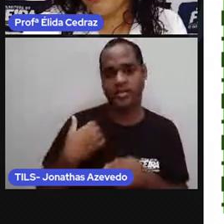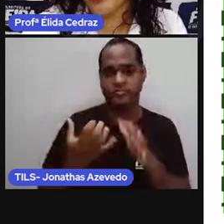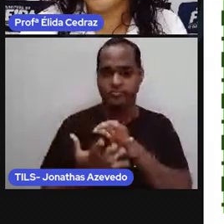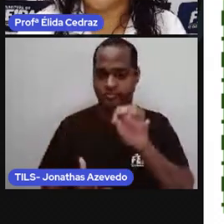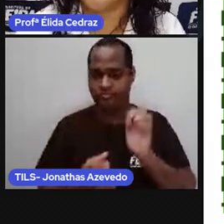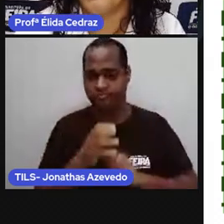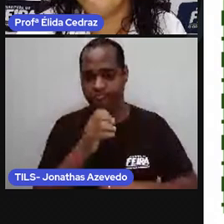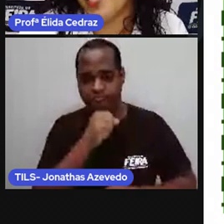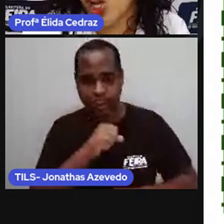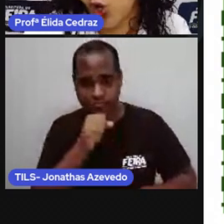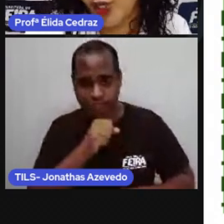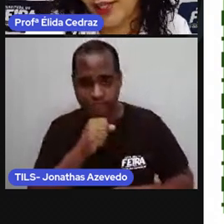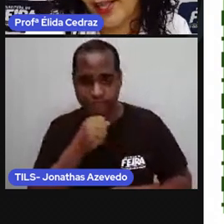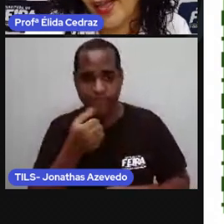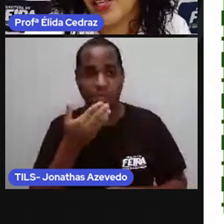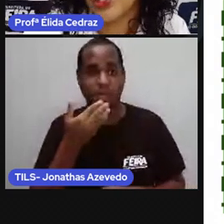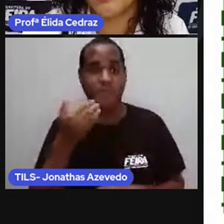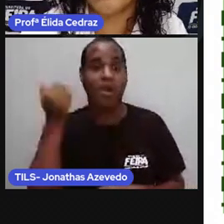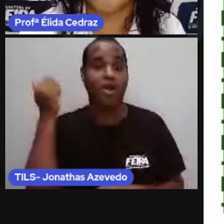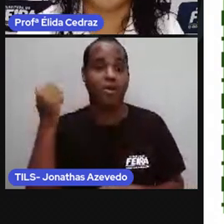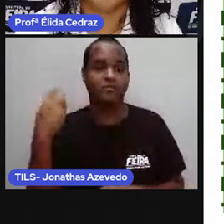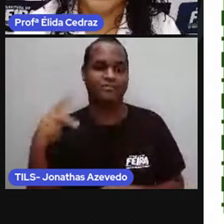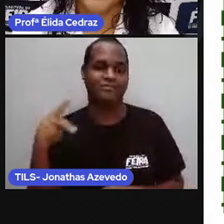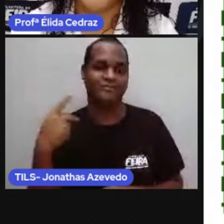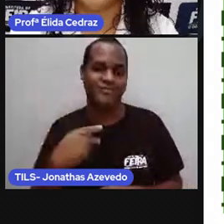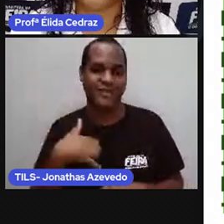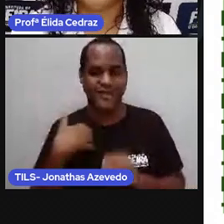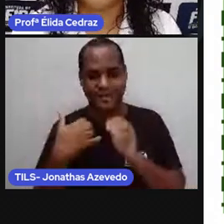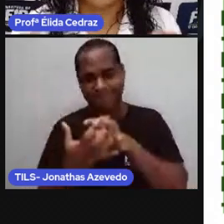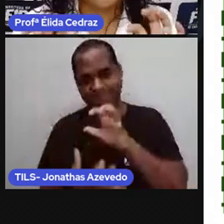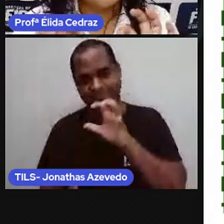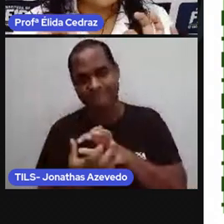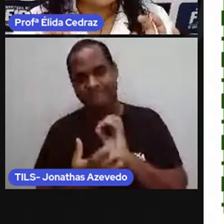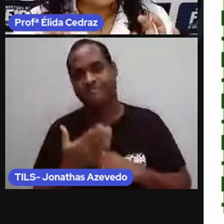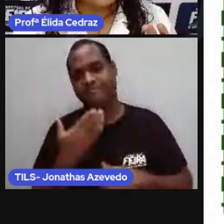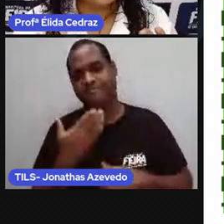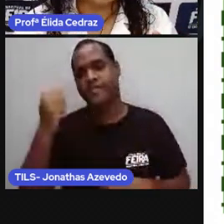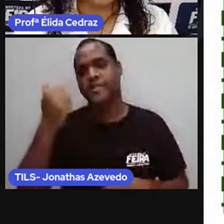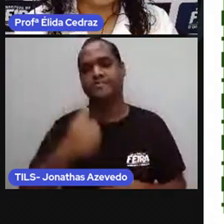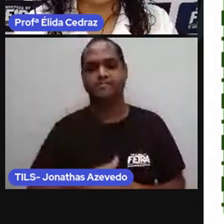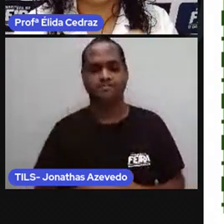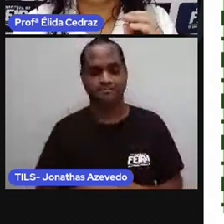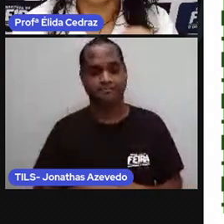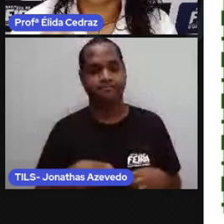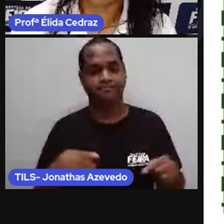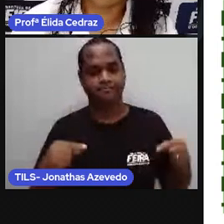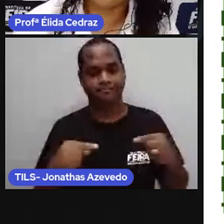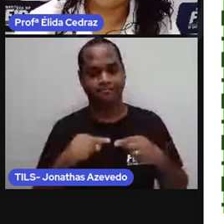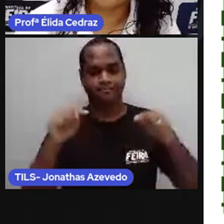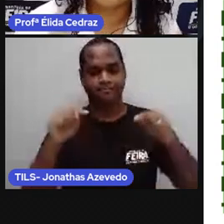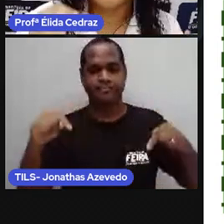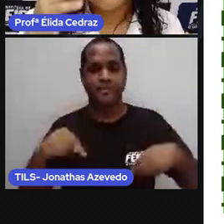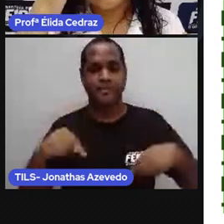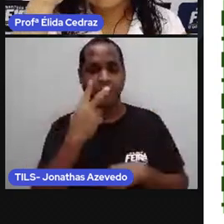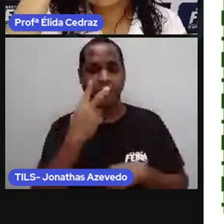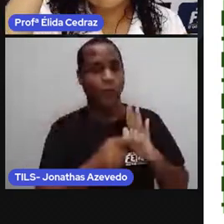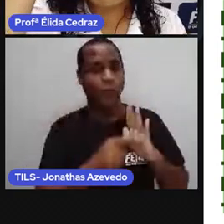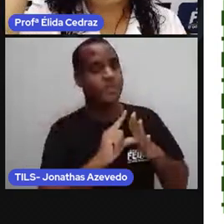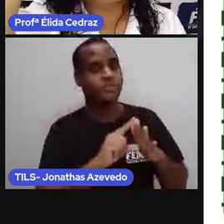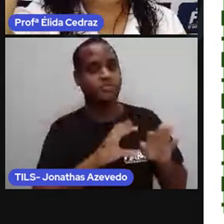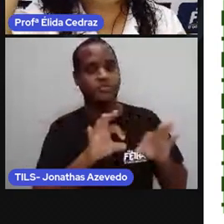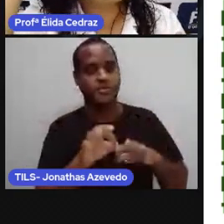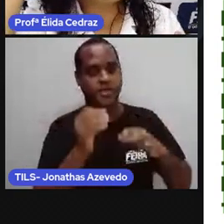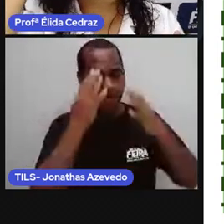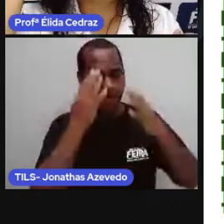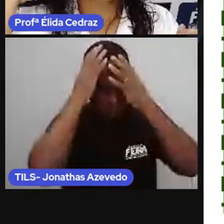mãe fala, a melhor idade, é essa fase, ou um pouquinho antes, que os